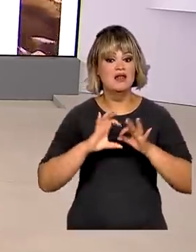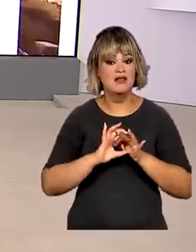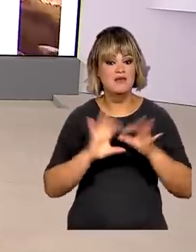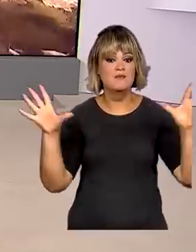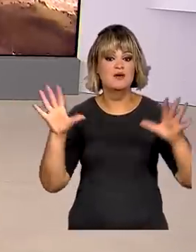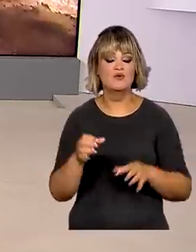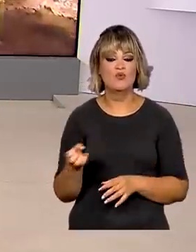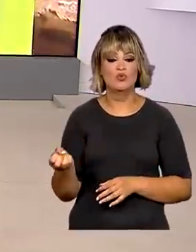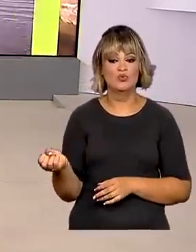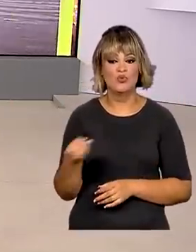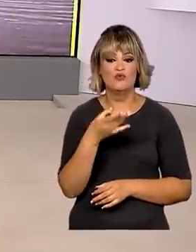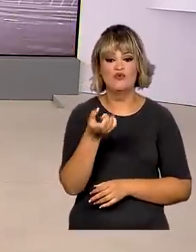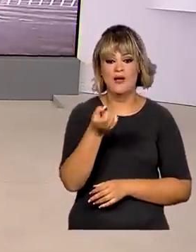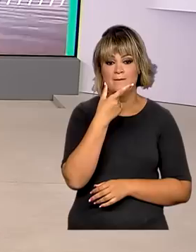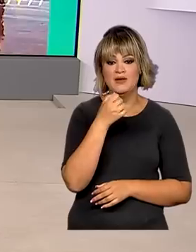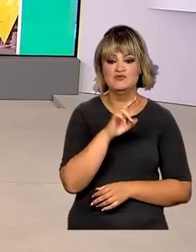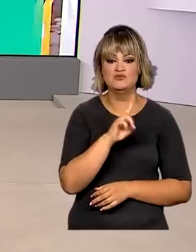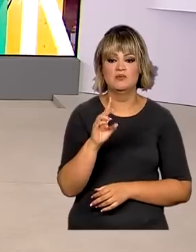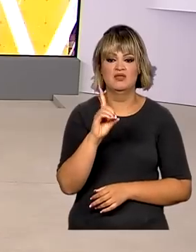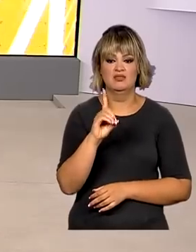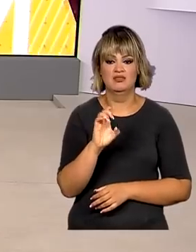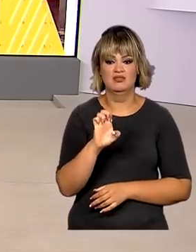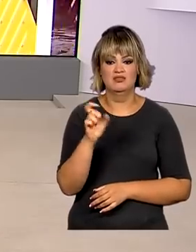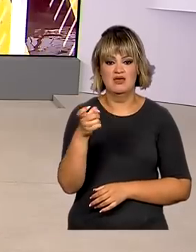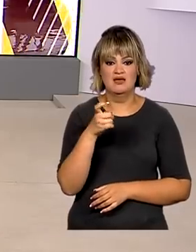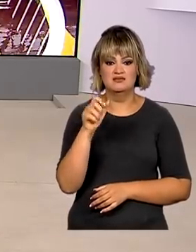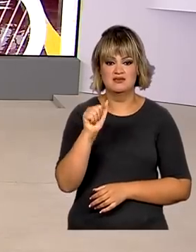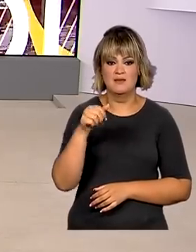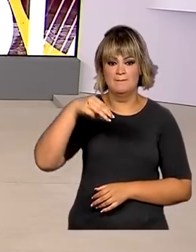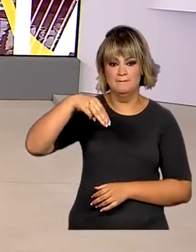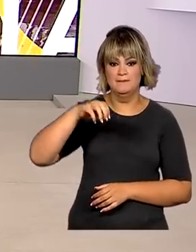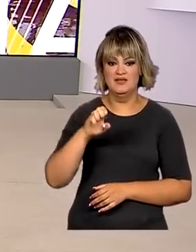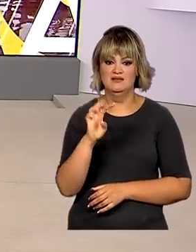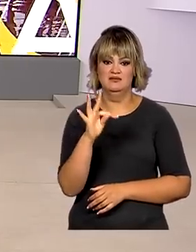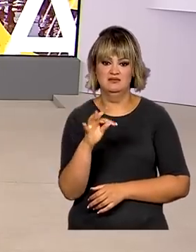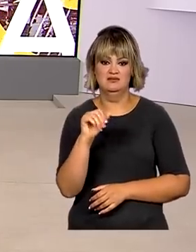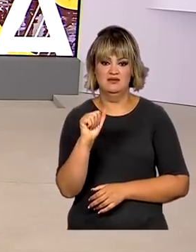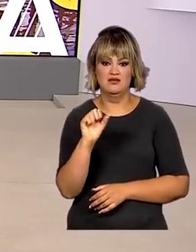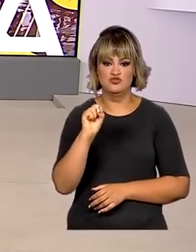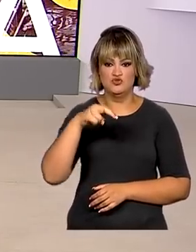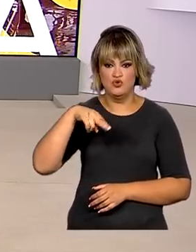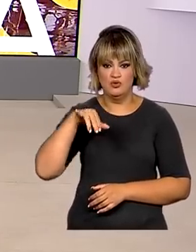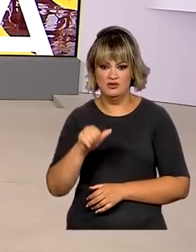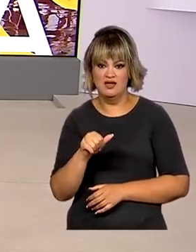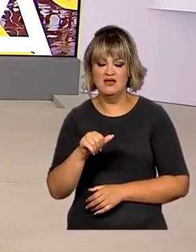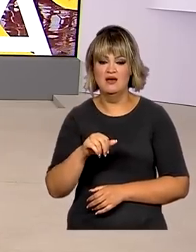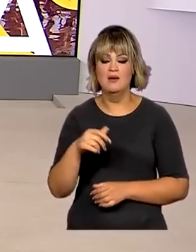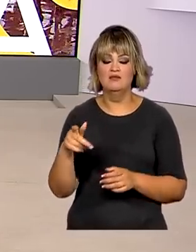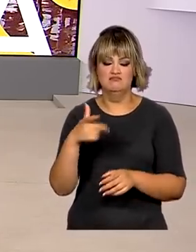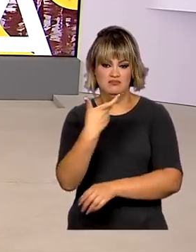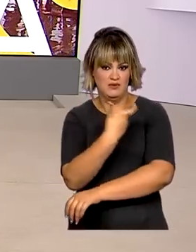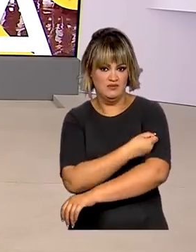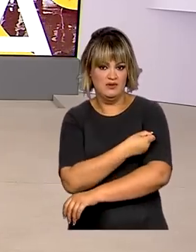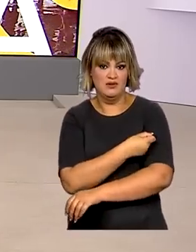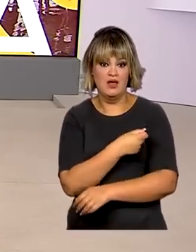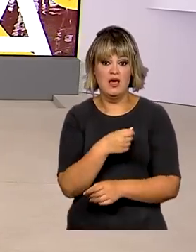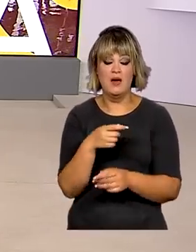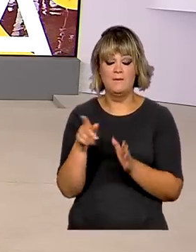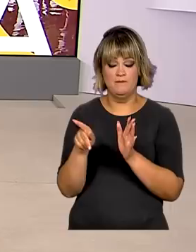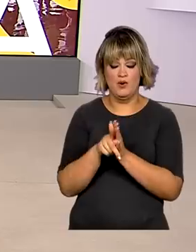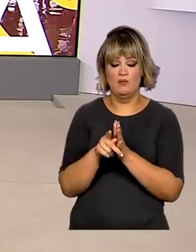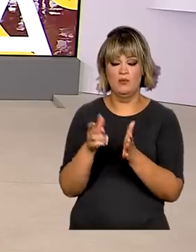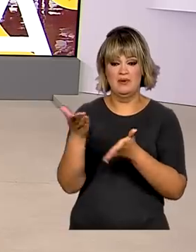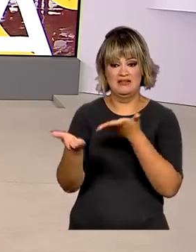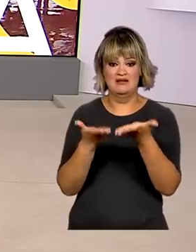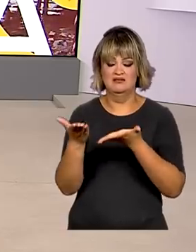Vigilância Sanitária, aprovou o uso do medicamento dexametasona injetável para a covid. A nova indicação é